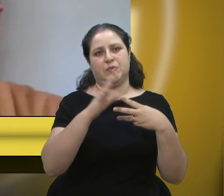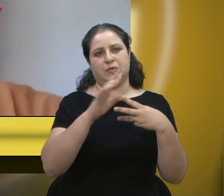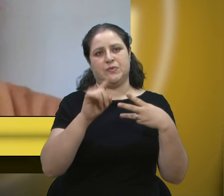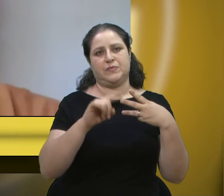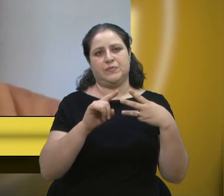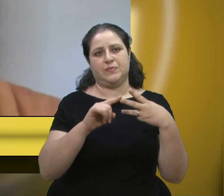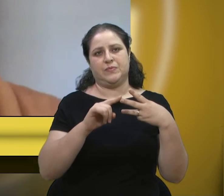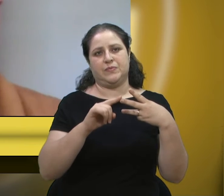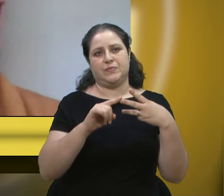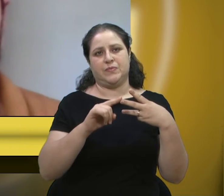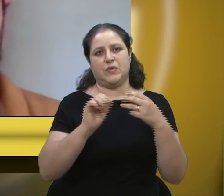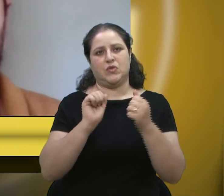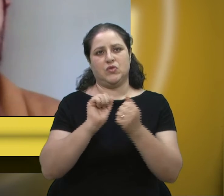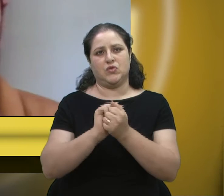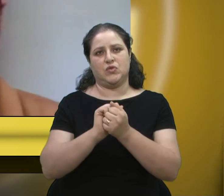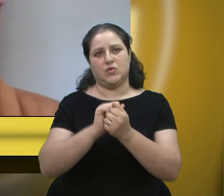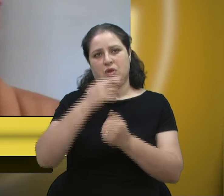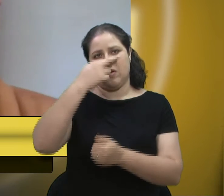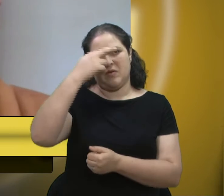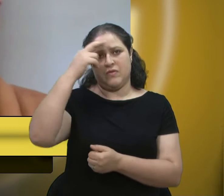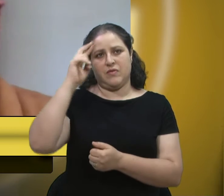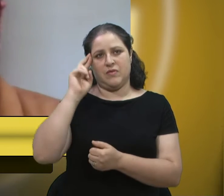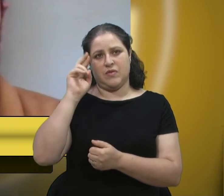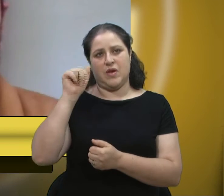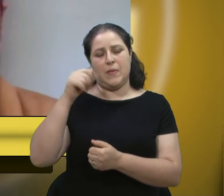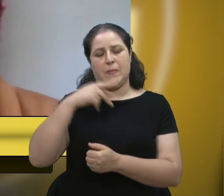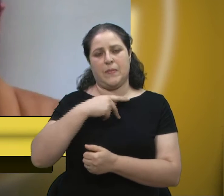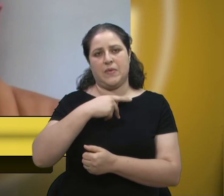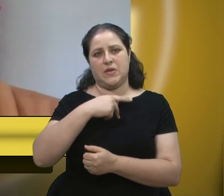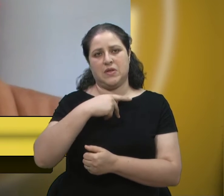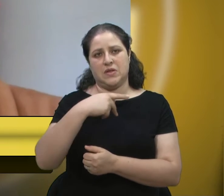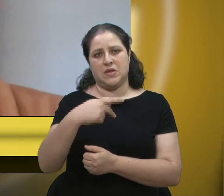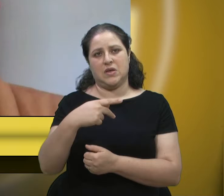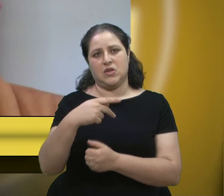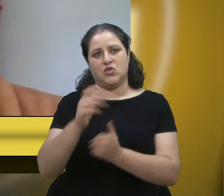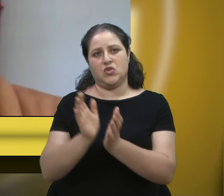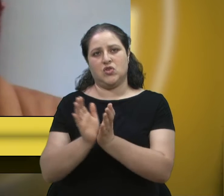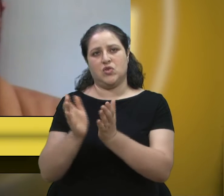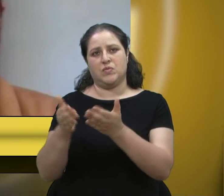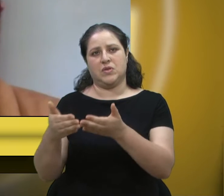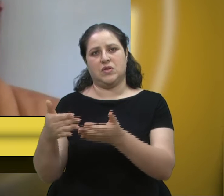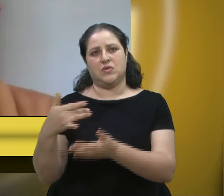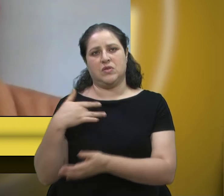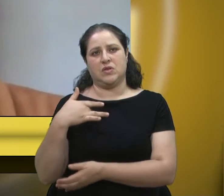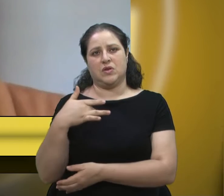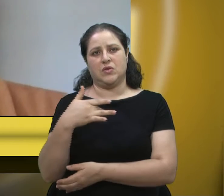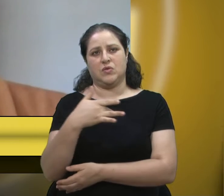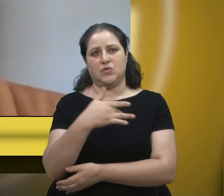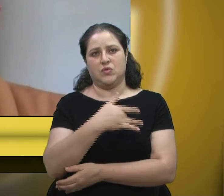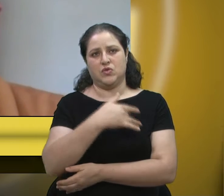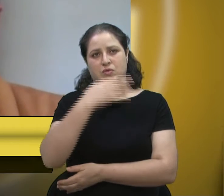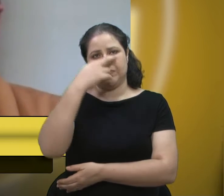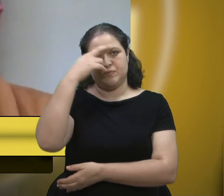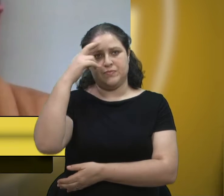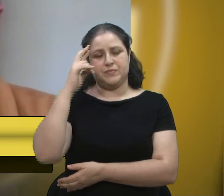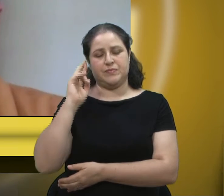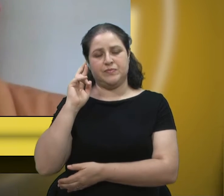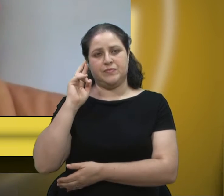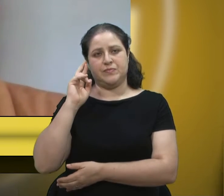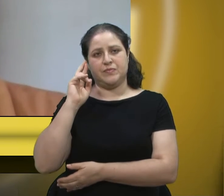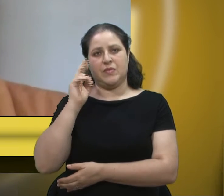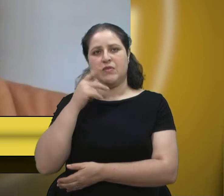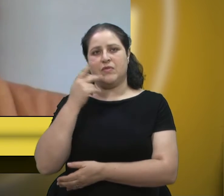Rafael Bueno, que é o nosso presidente da Comissão de Saúde, e o vereador Rafael Bueno trouxe uma